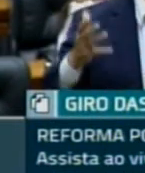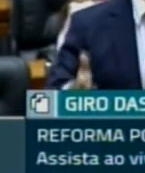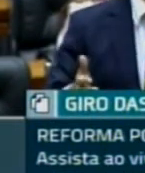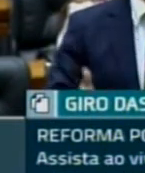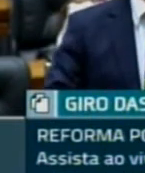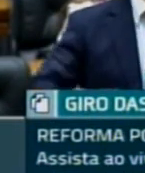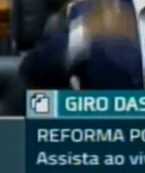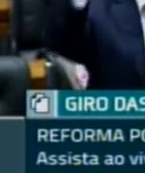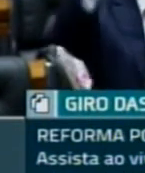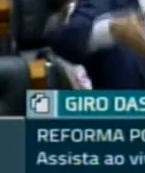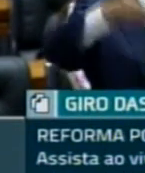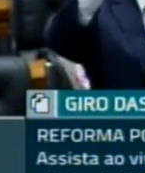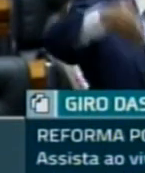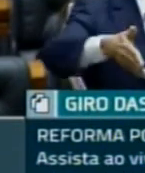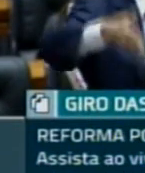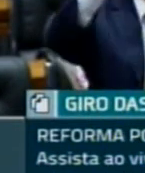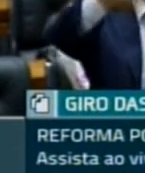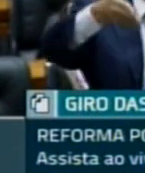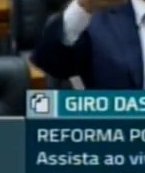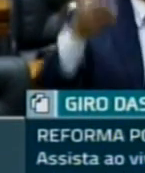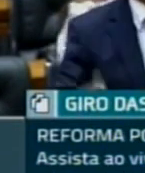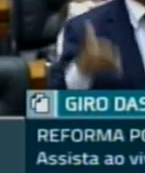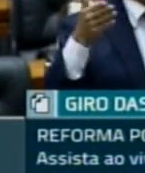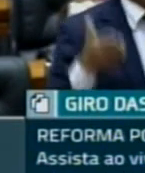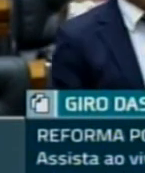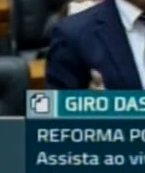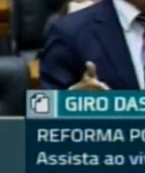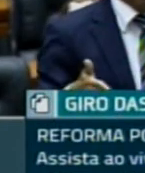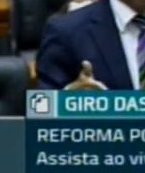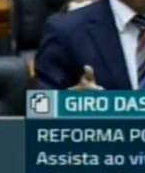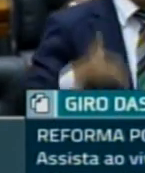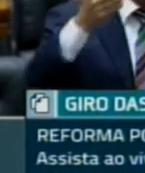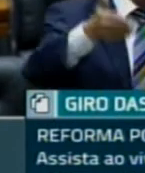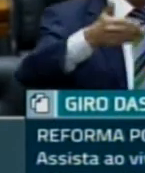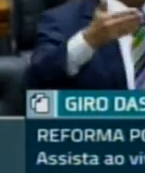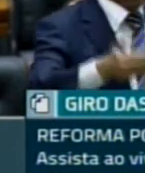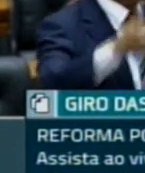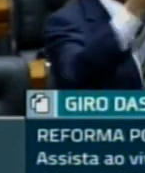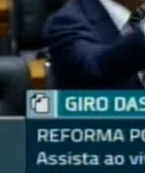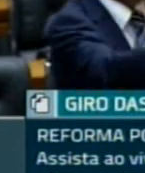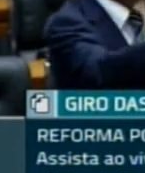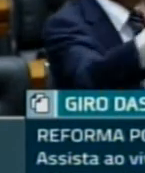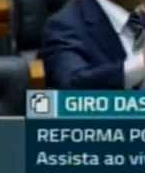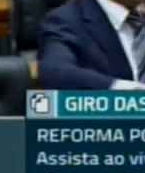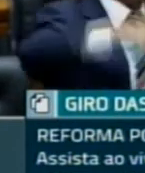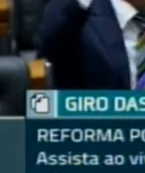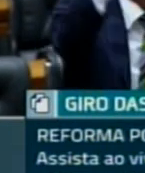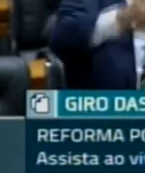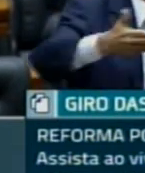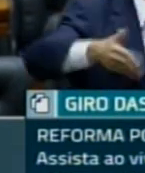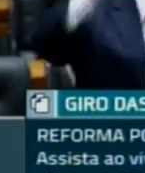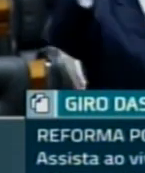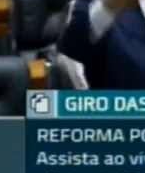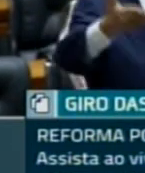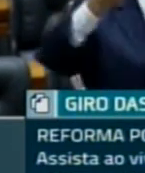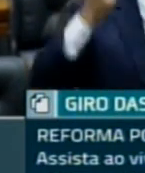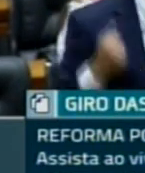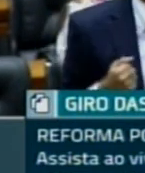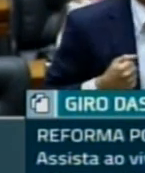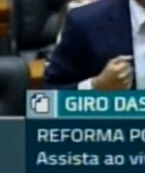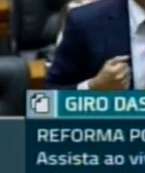responsabilidade de discutir esse assunto agora no encaminhamento dessa matéria que nós somos